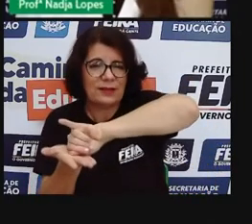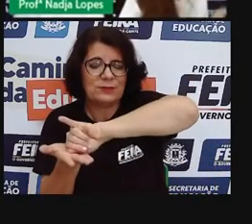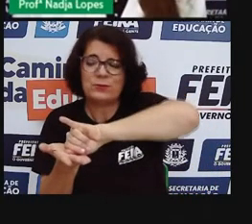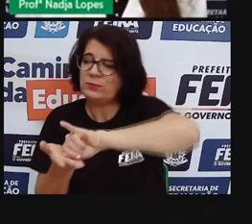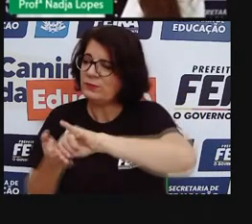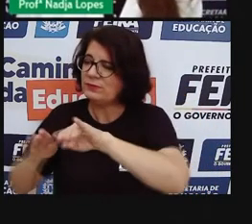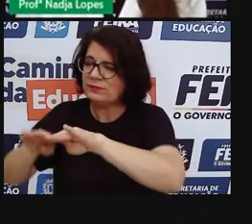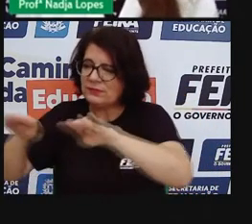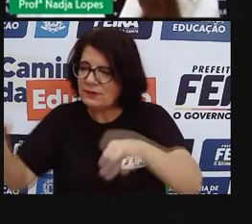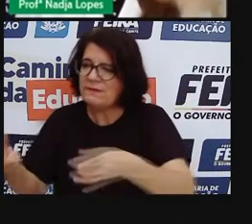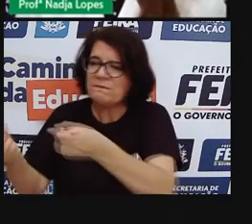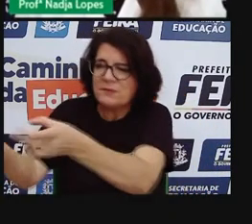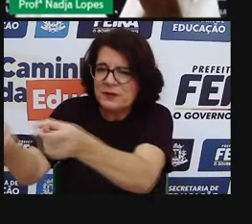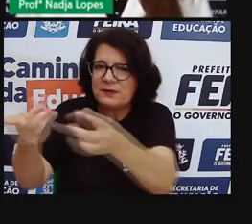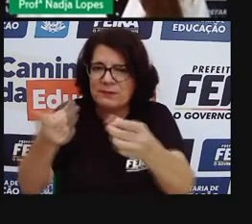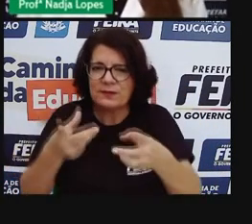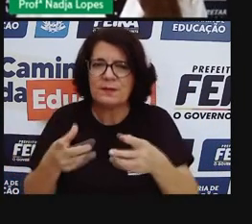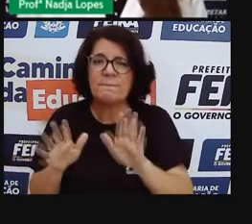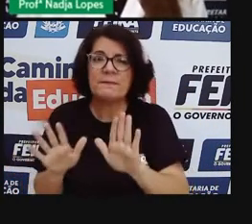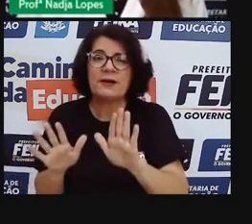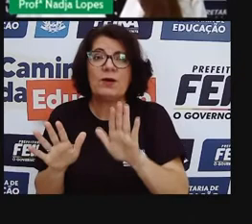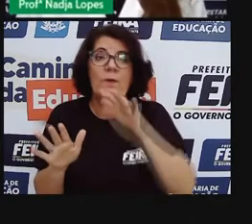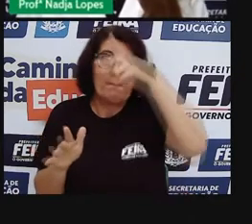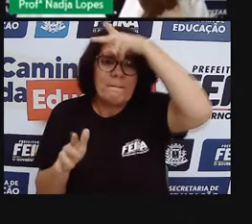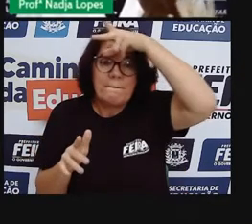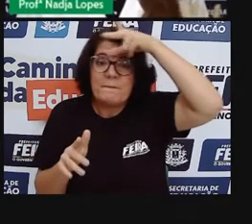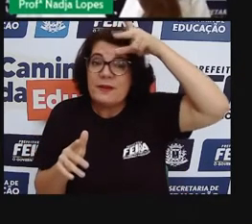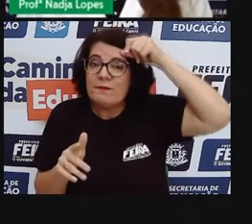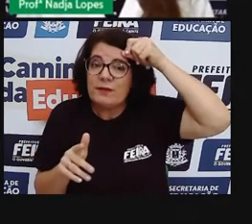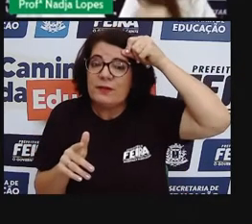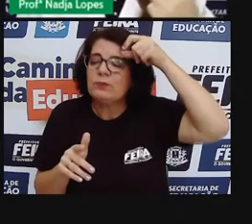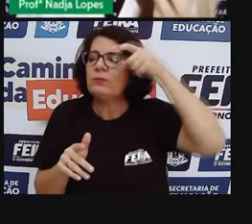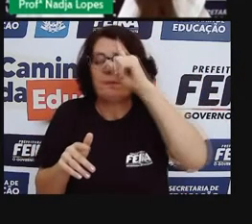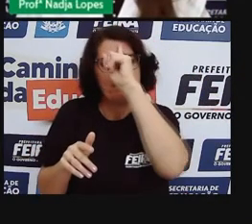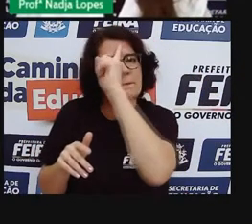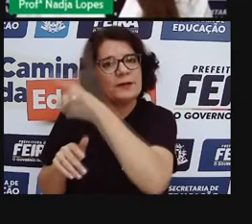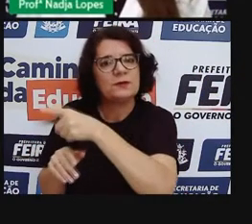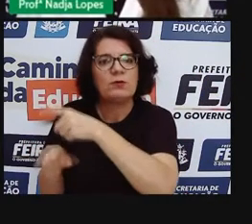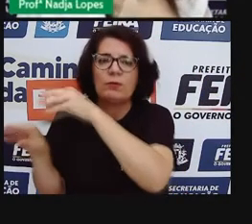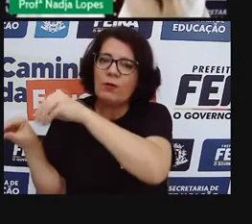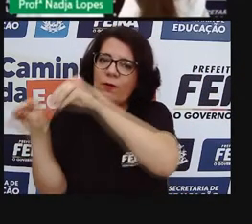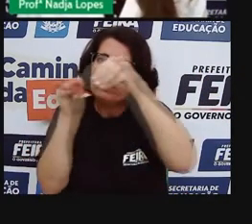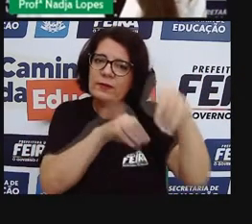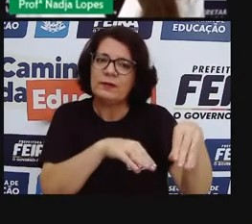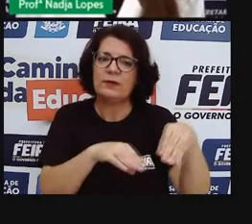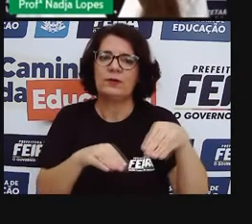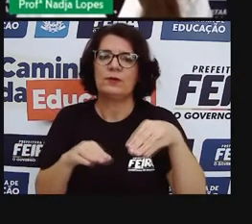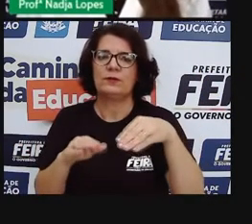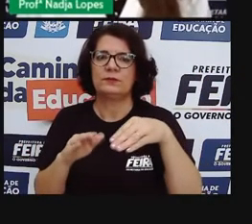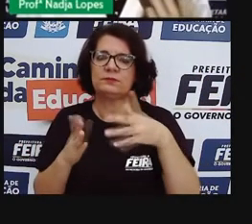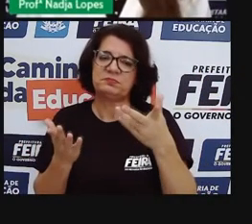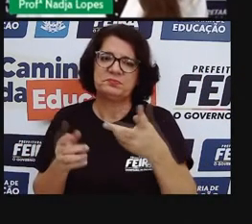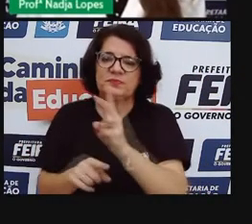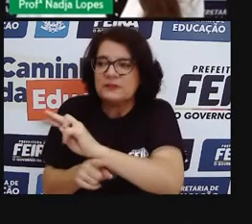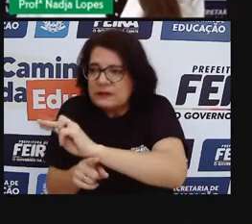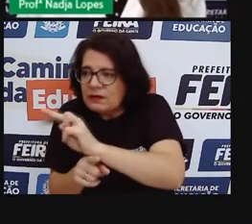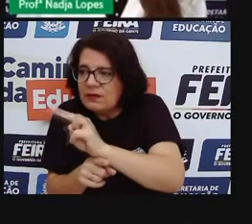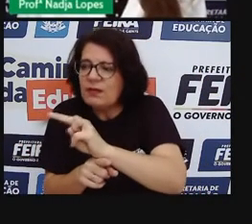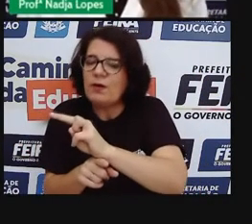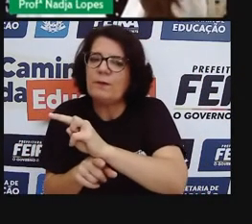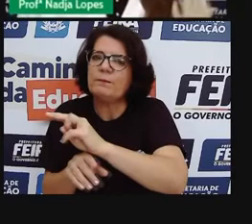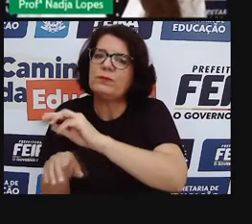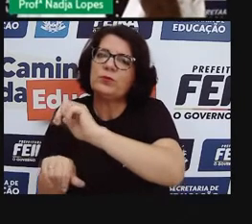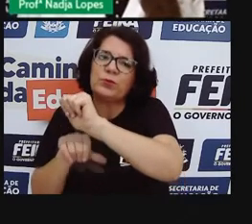se locomover para ir para outro local, né. A prefeitura, os órgãos, né, competentes da prefeitura,